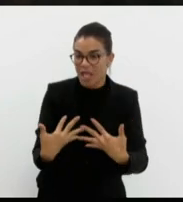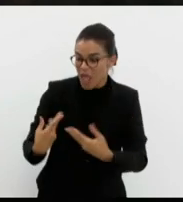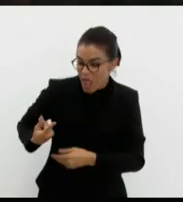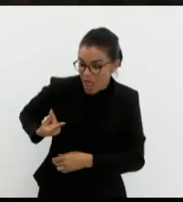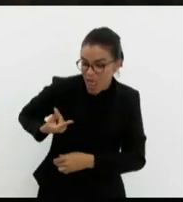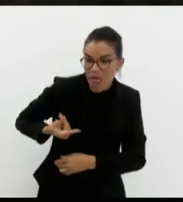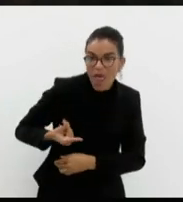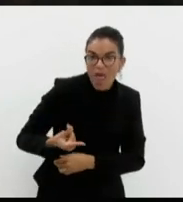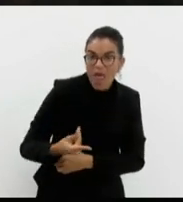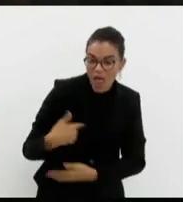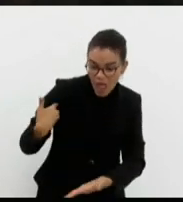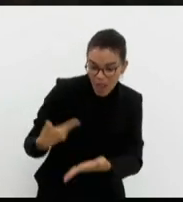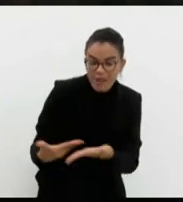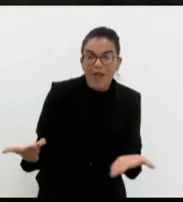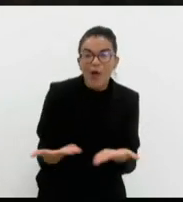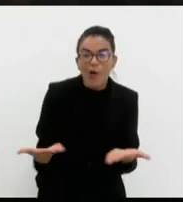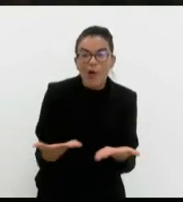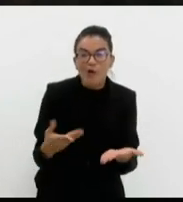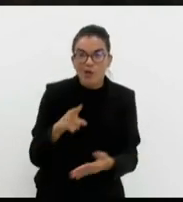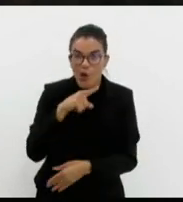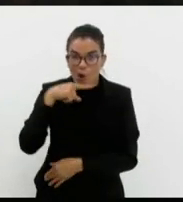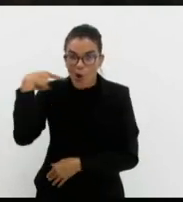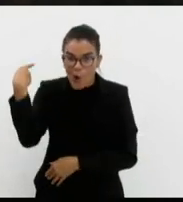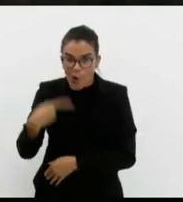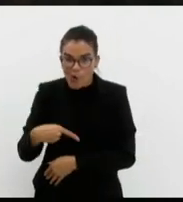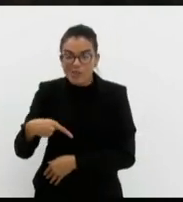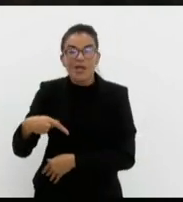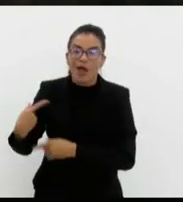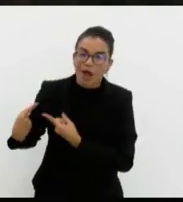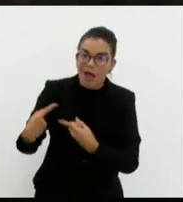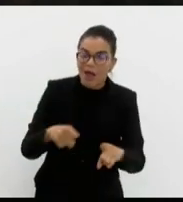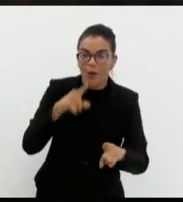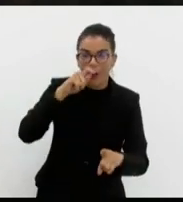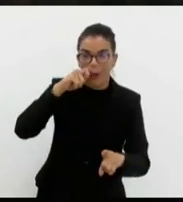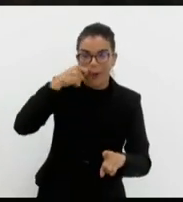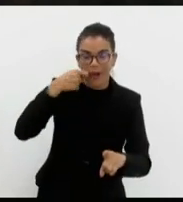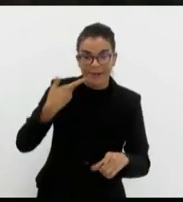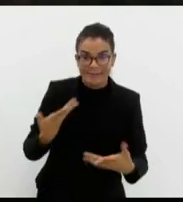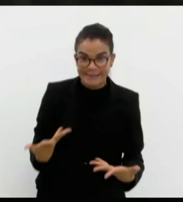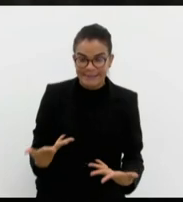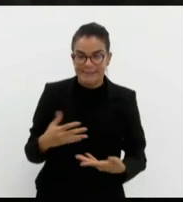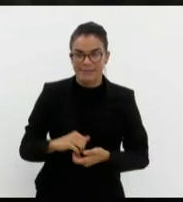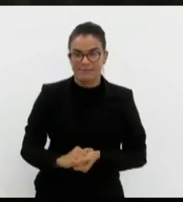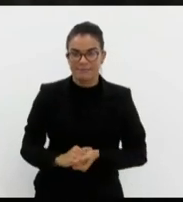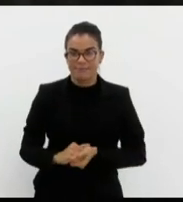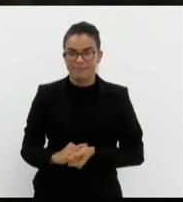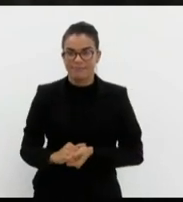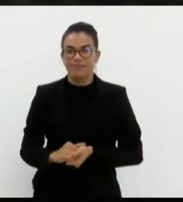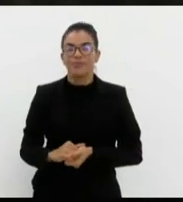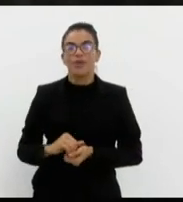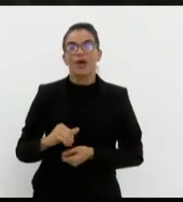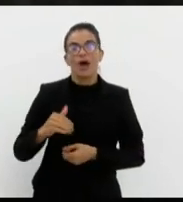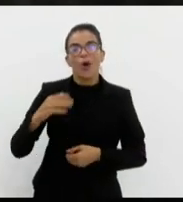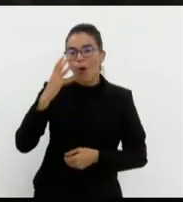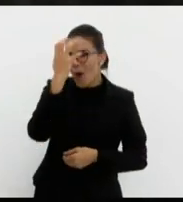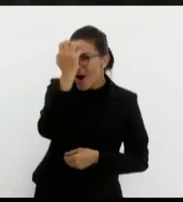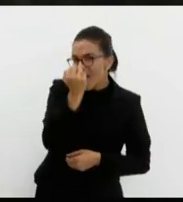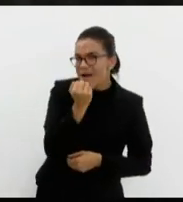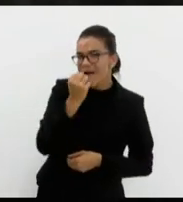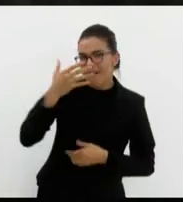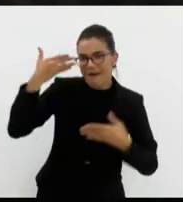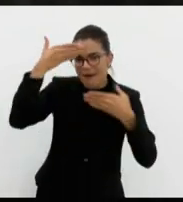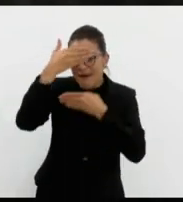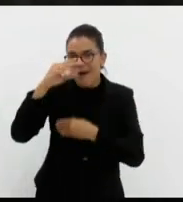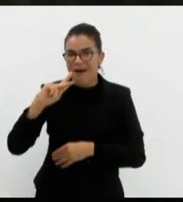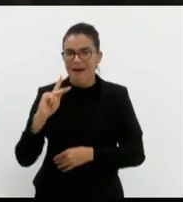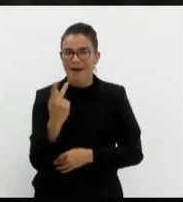hoje a guerra da Rússia contra a Ucrânia. A invasão do Hamas a Israel